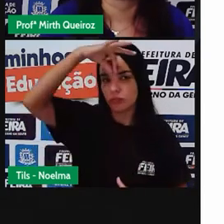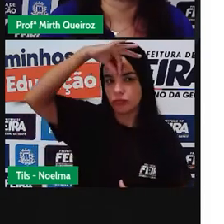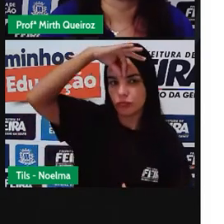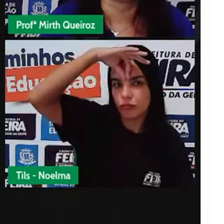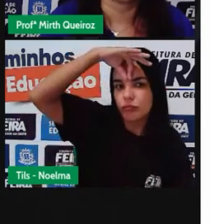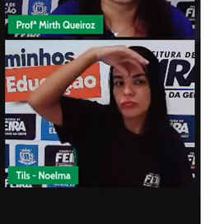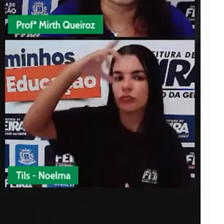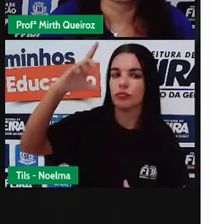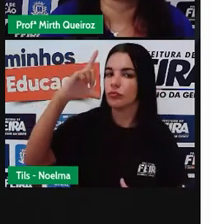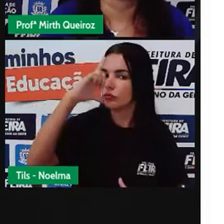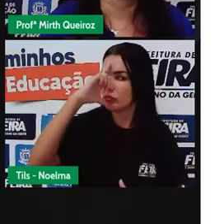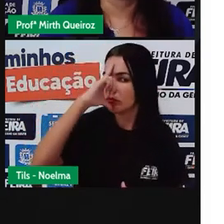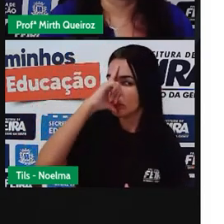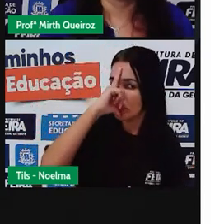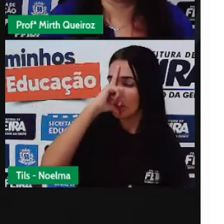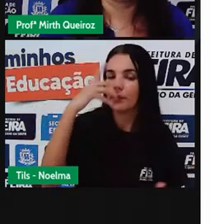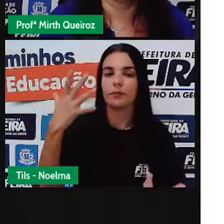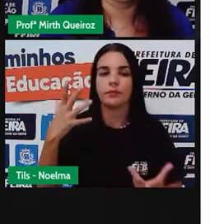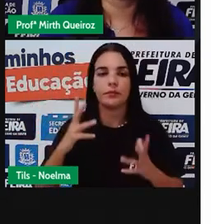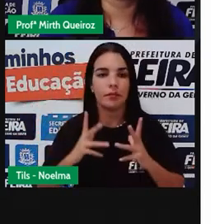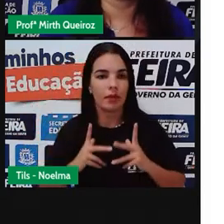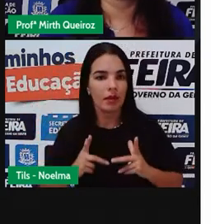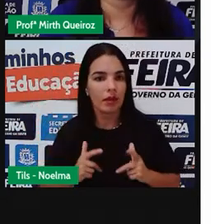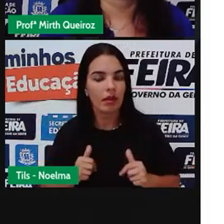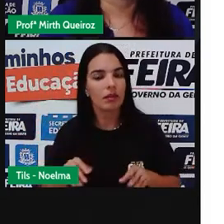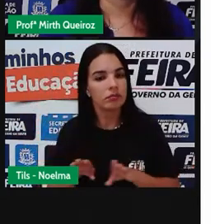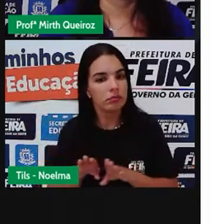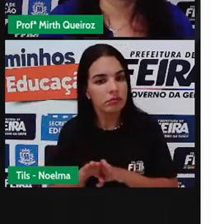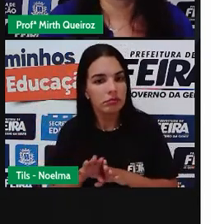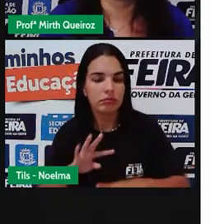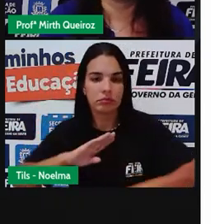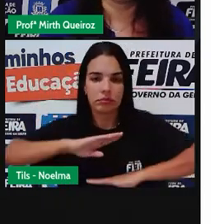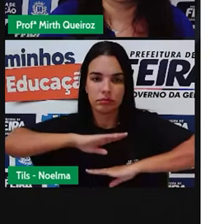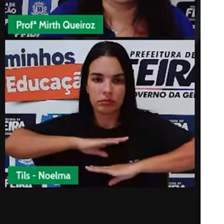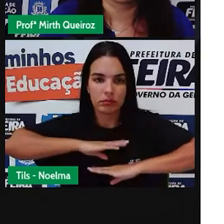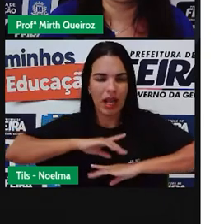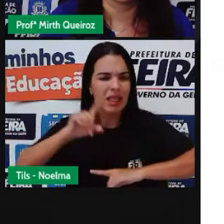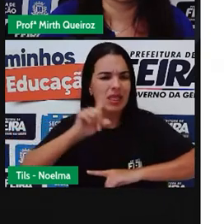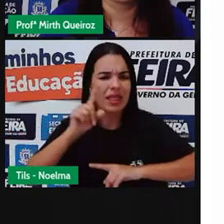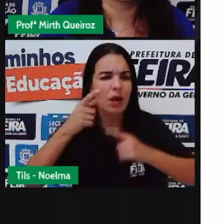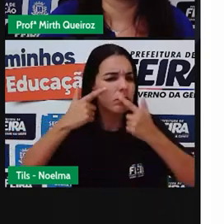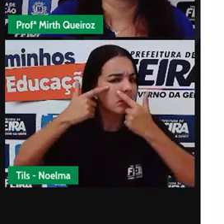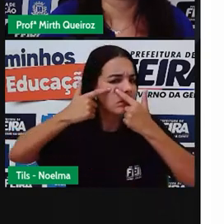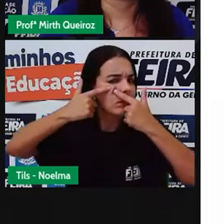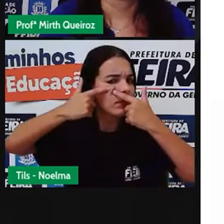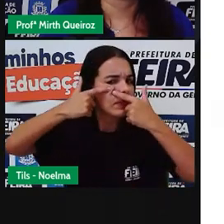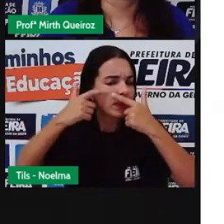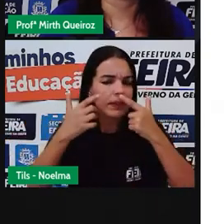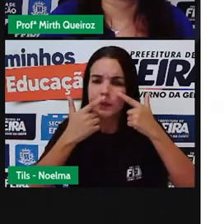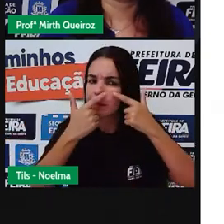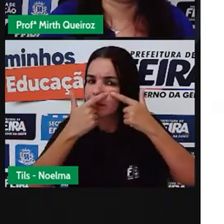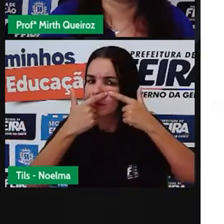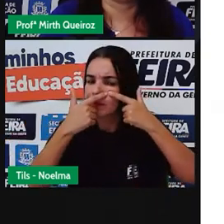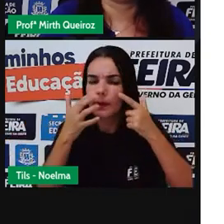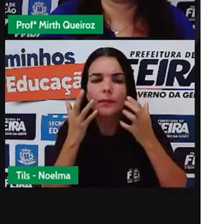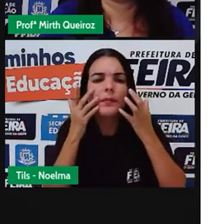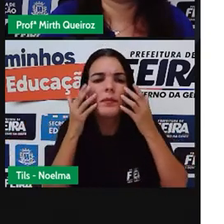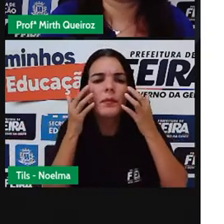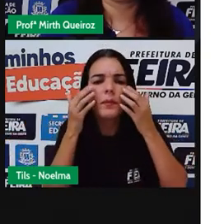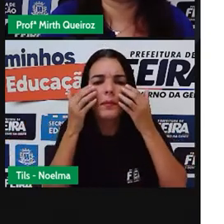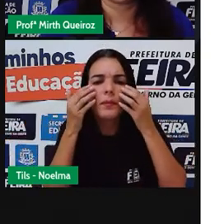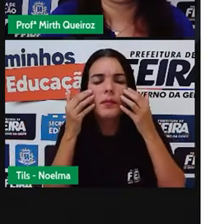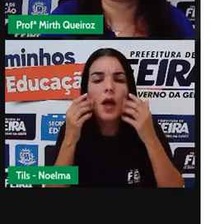Dos nossos órgãos genitais. E corporal também. Não espremer cravos e espinhas, porque ali